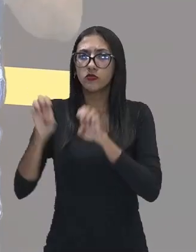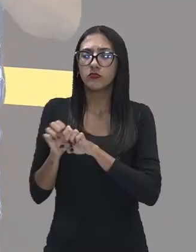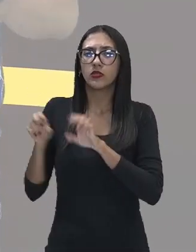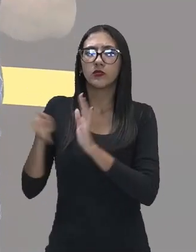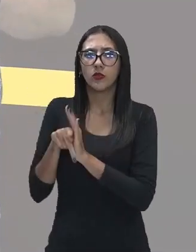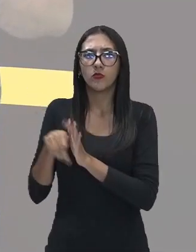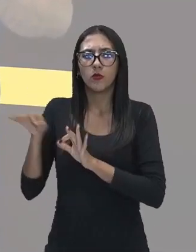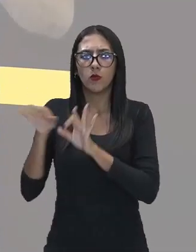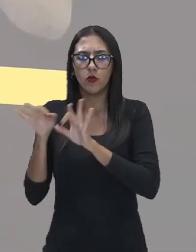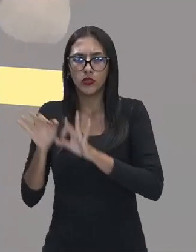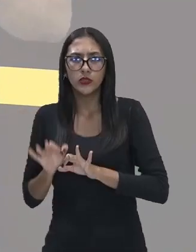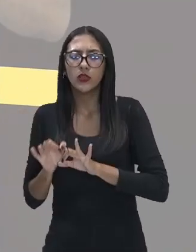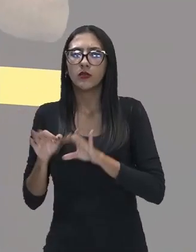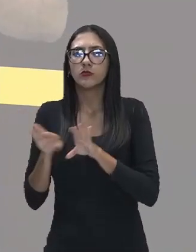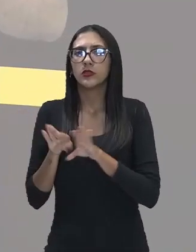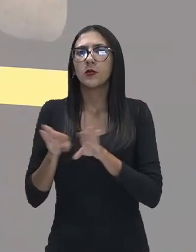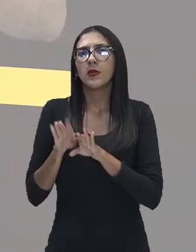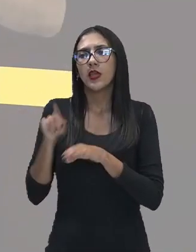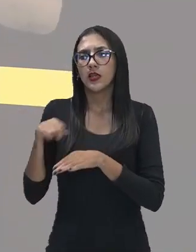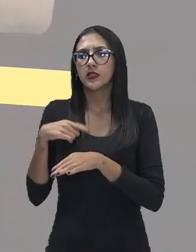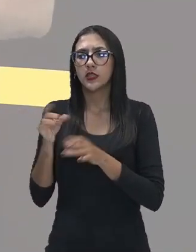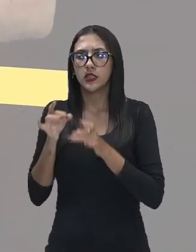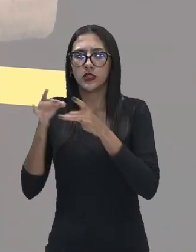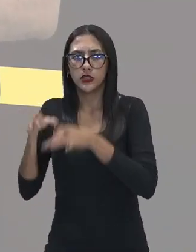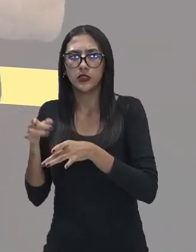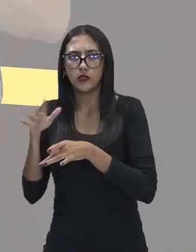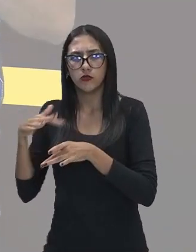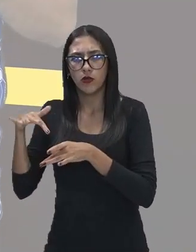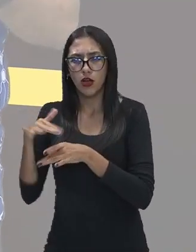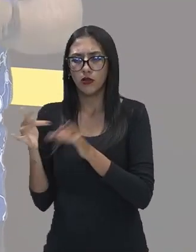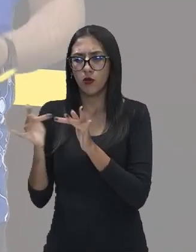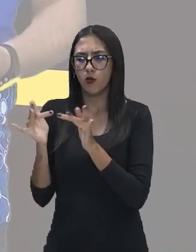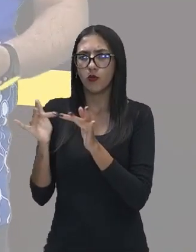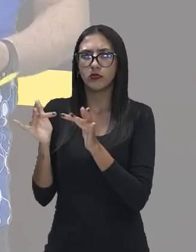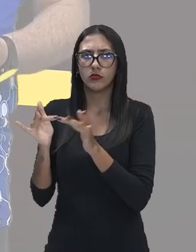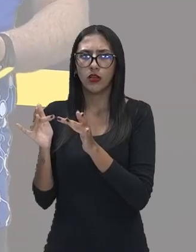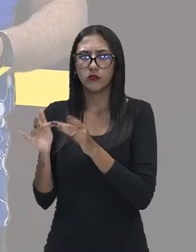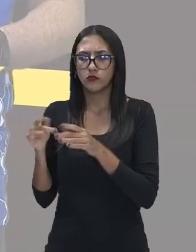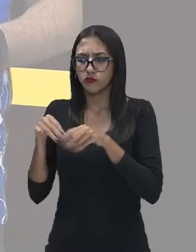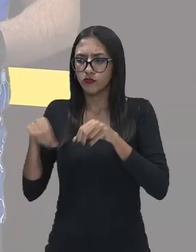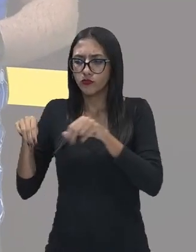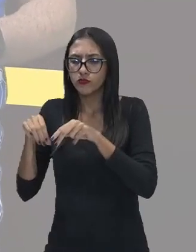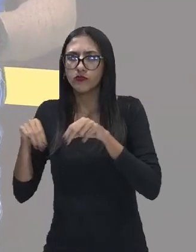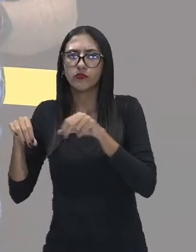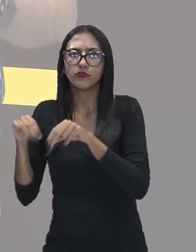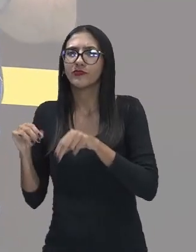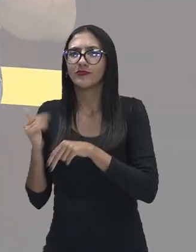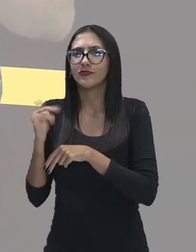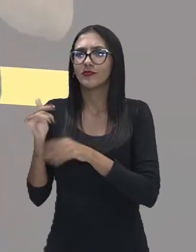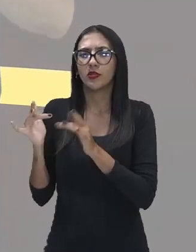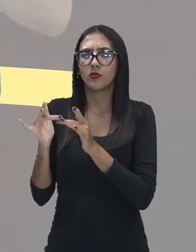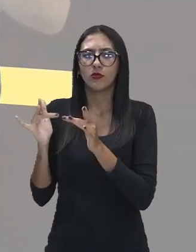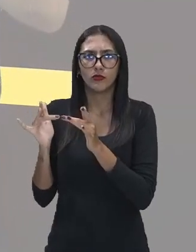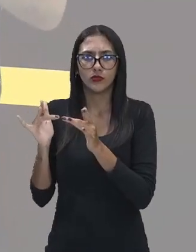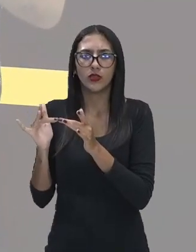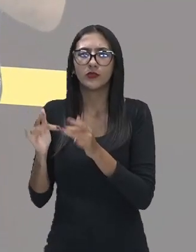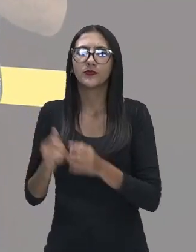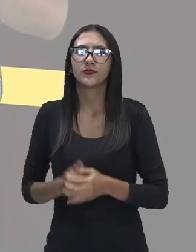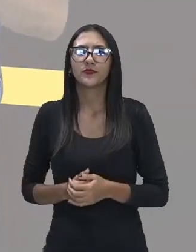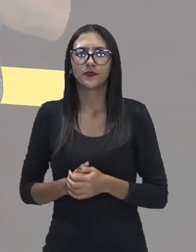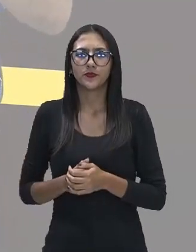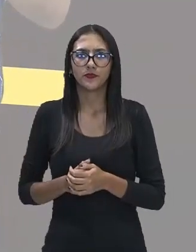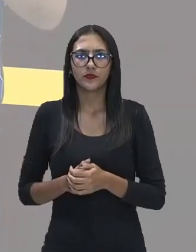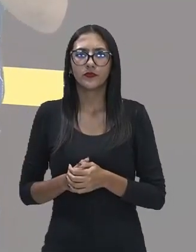que impede que o lixo, que o resíduo sólido, tenha contato direto com o solo e aí não